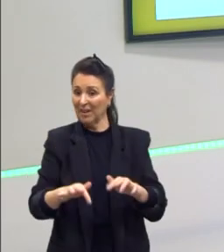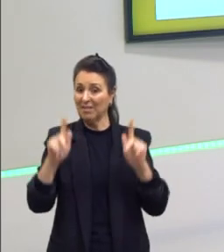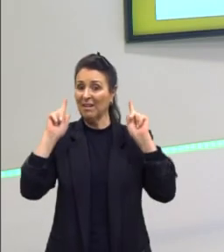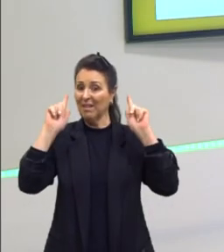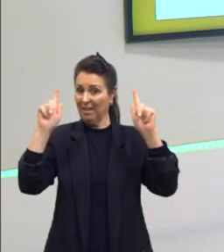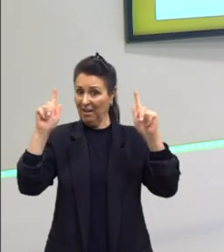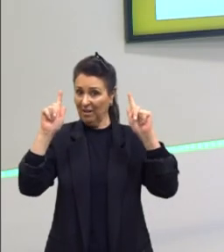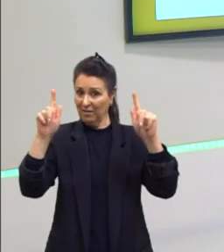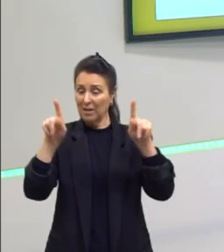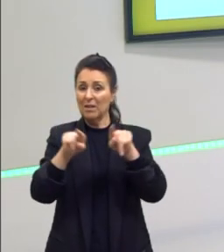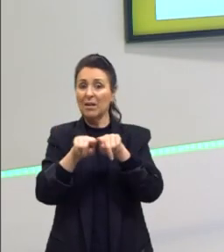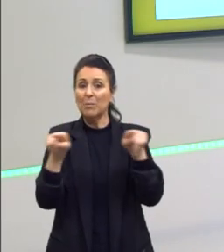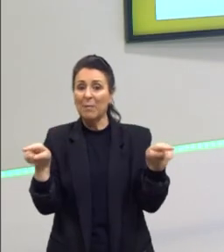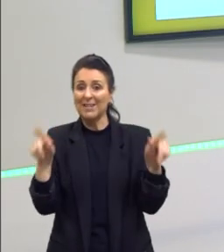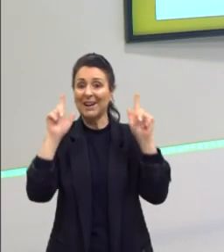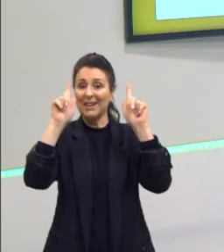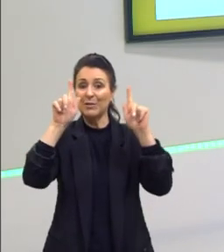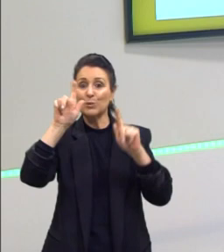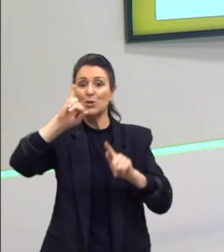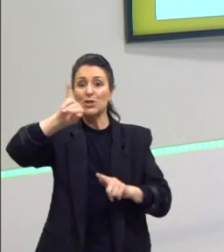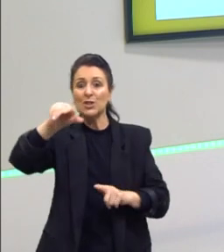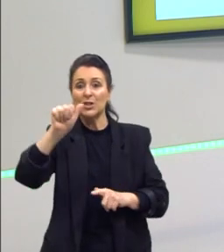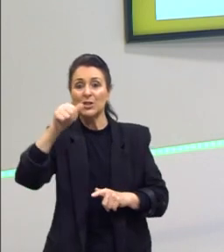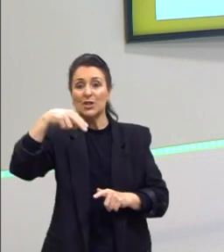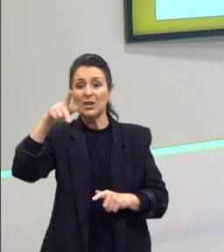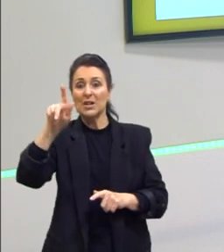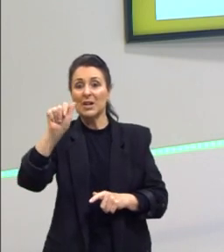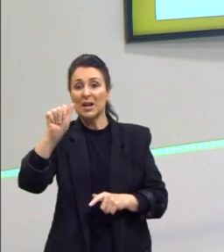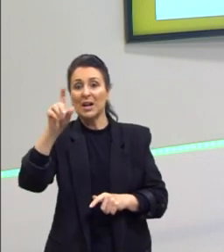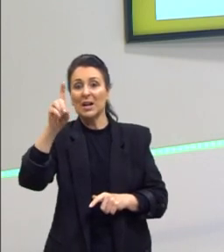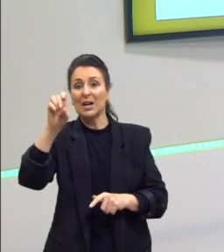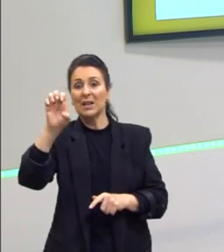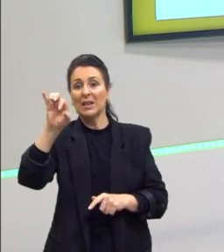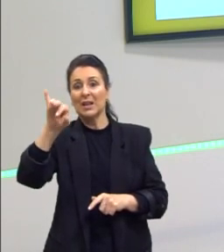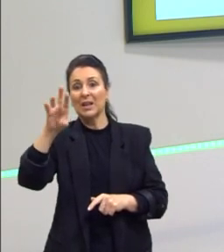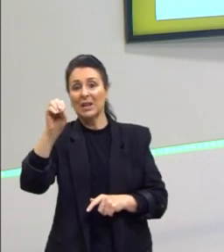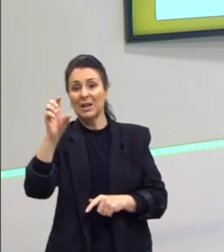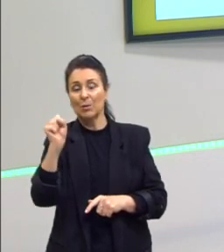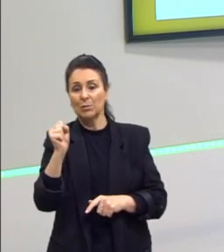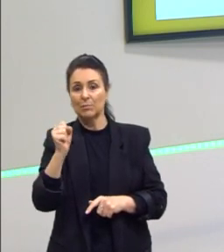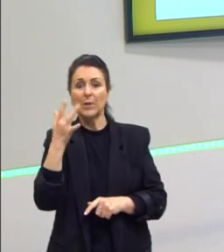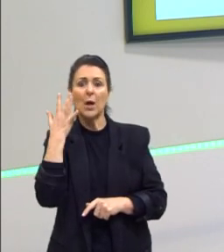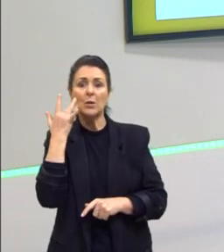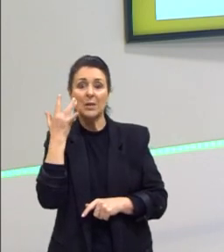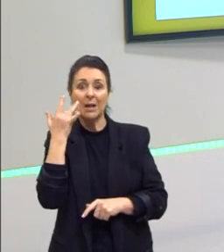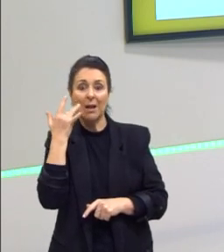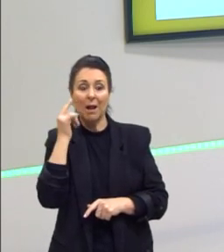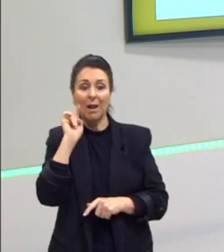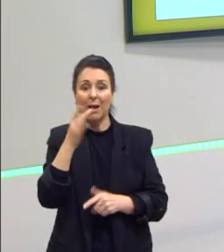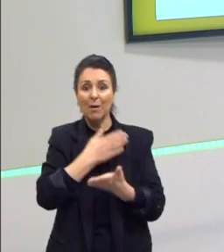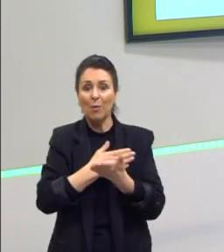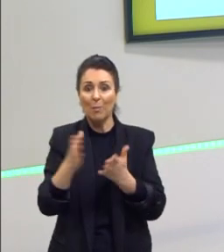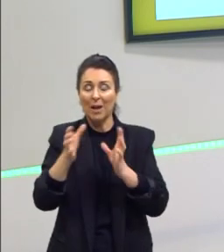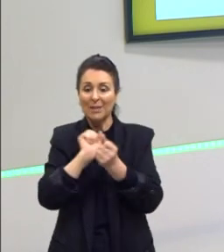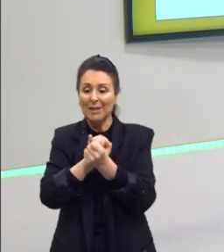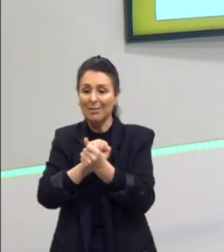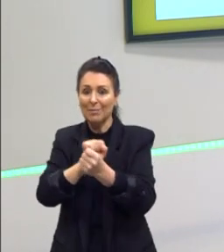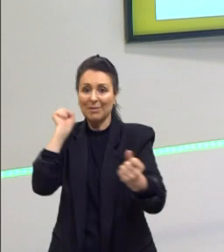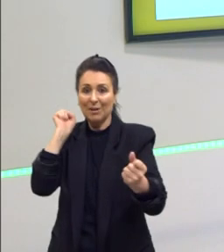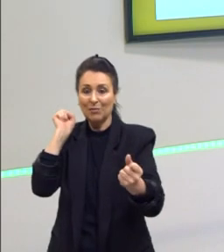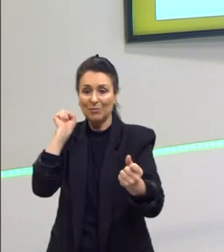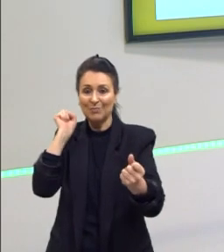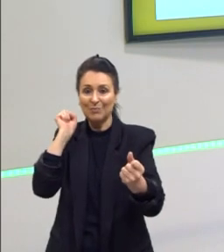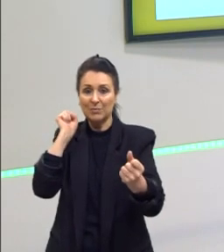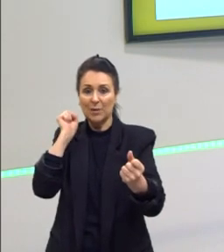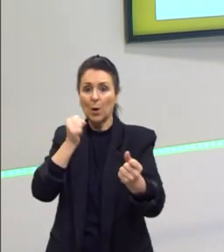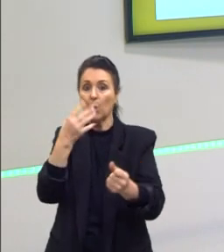pela ação, pela greve desses jangadeiros, o Ceará vai abolir a escravidão quatro anos antes do resto do Brasil.